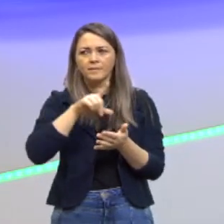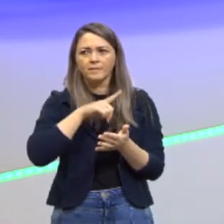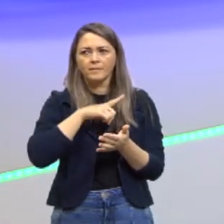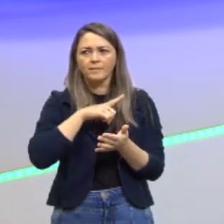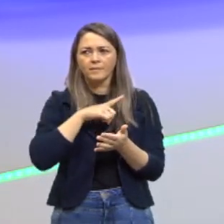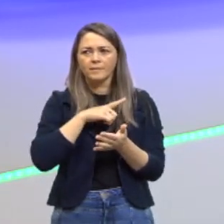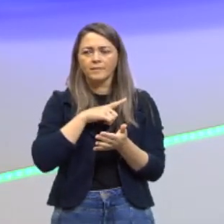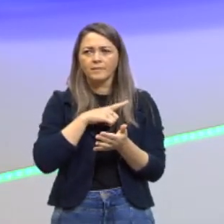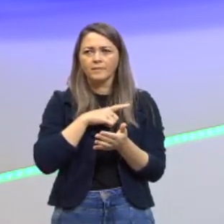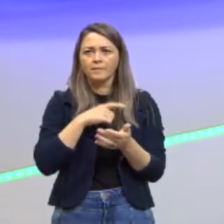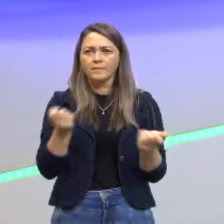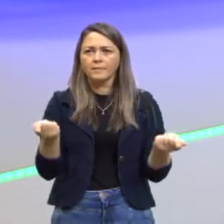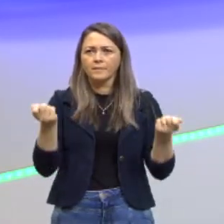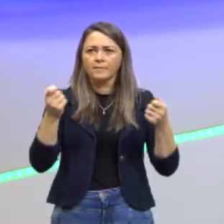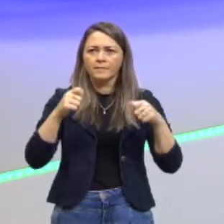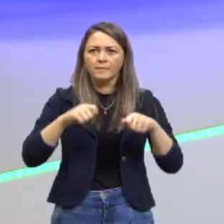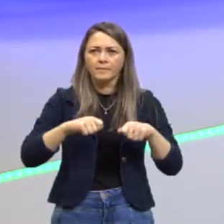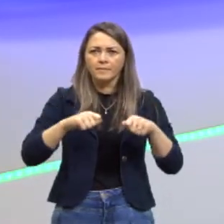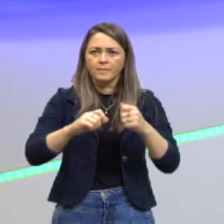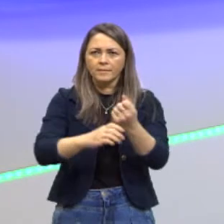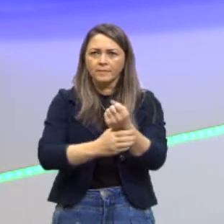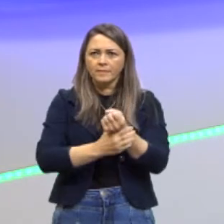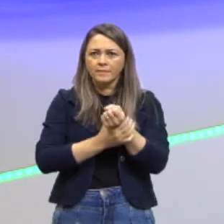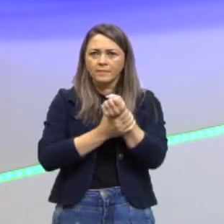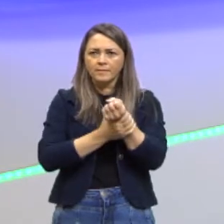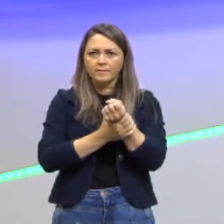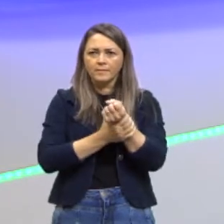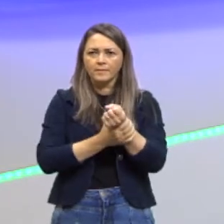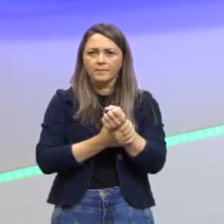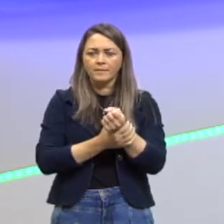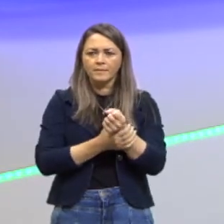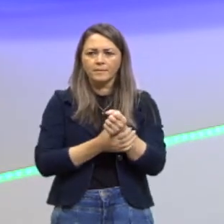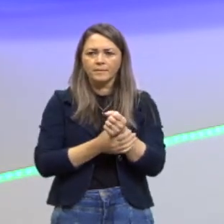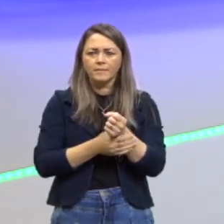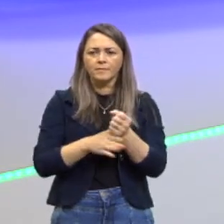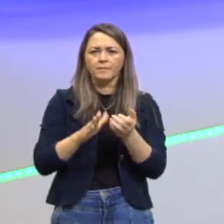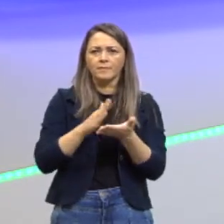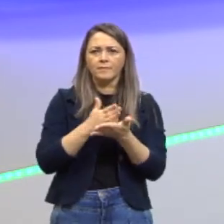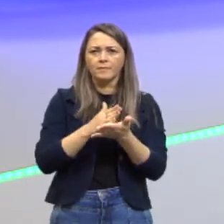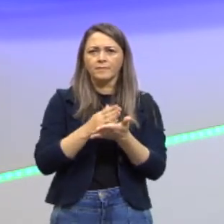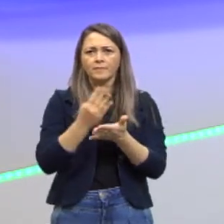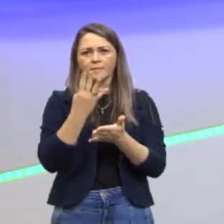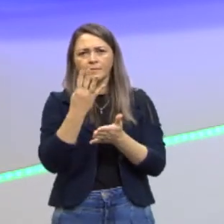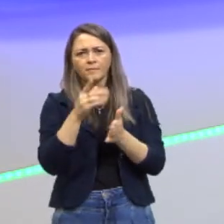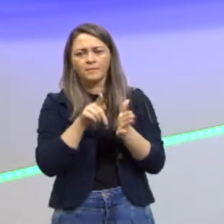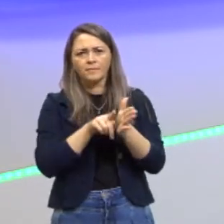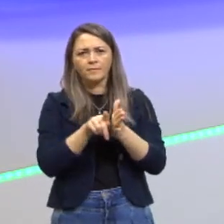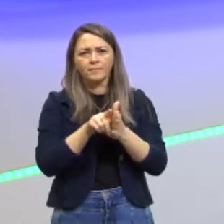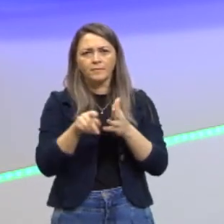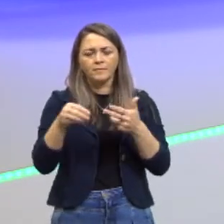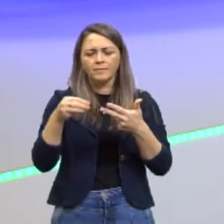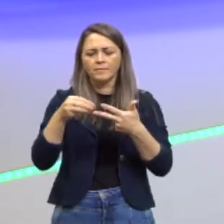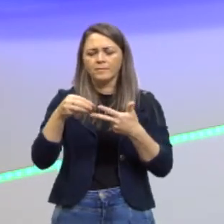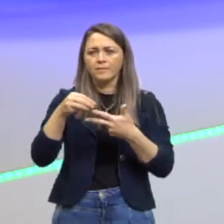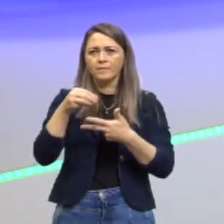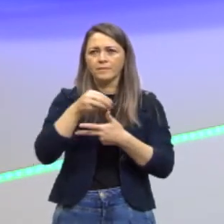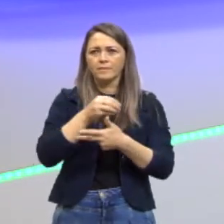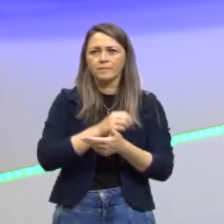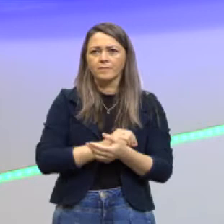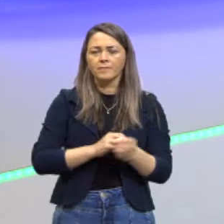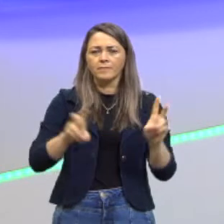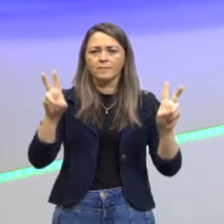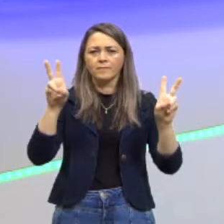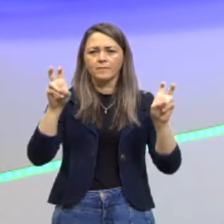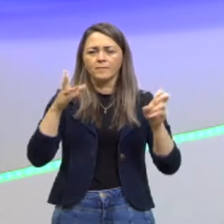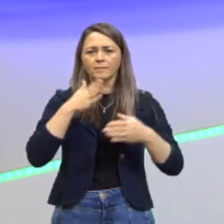uma possibilidade de garantir, em média, umas quatro questões do Enem, né? Porque são assuntos